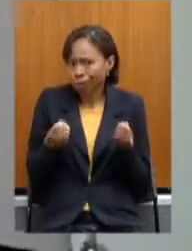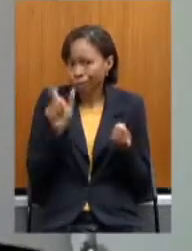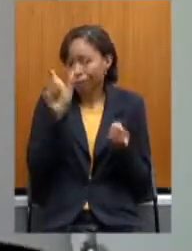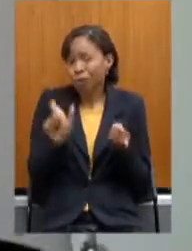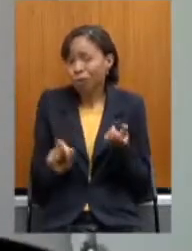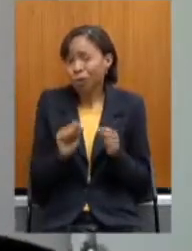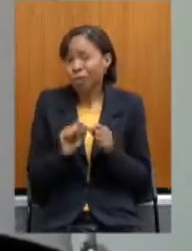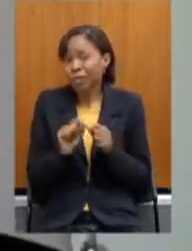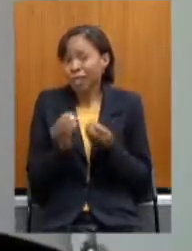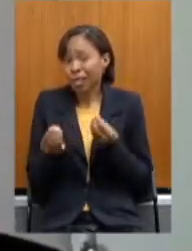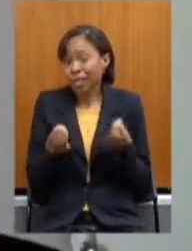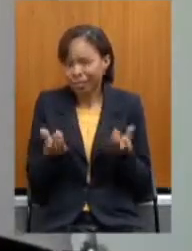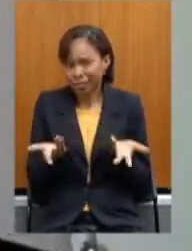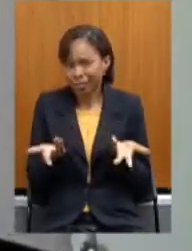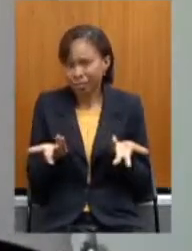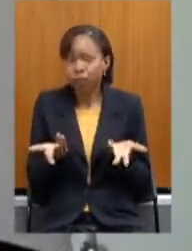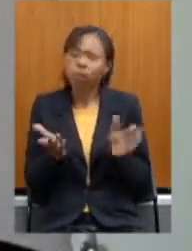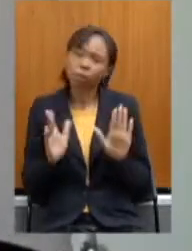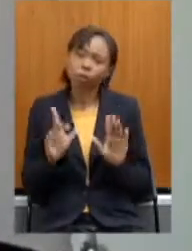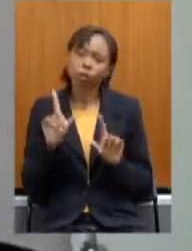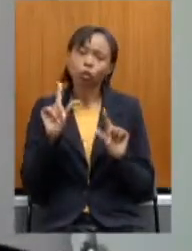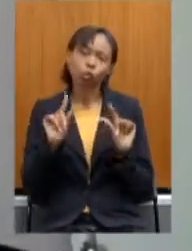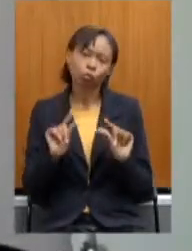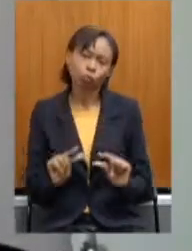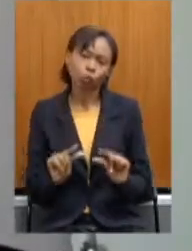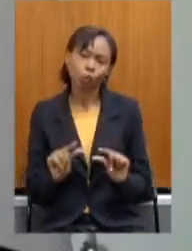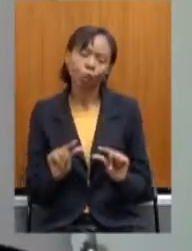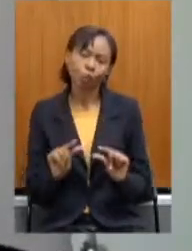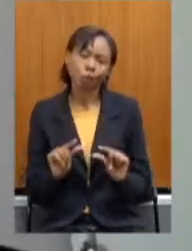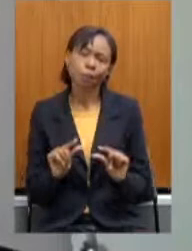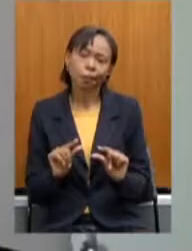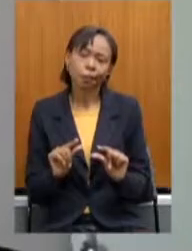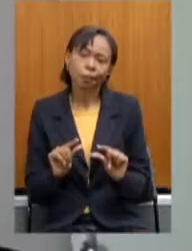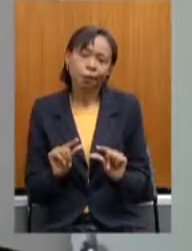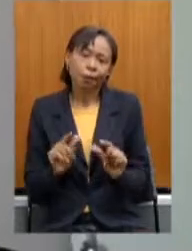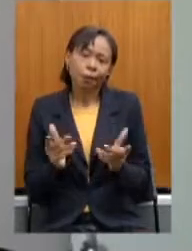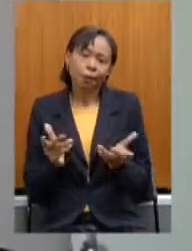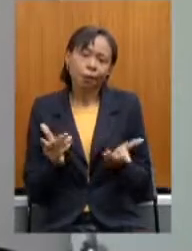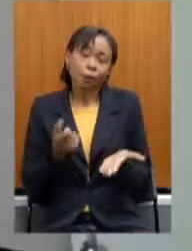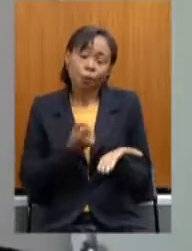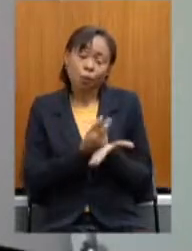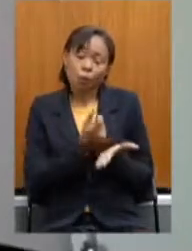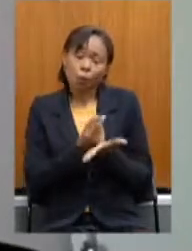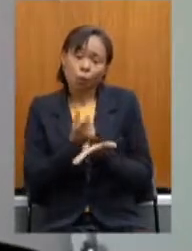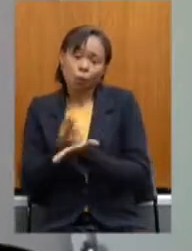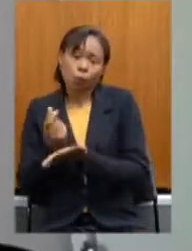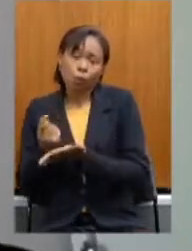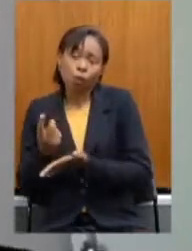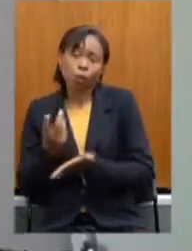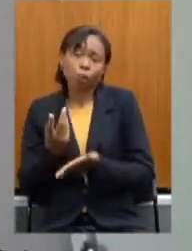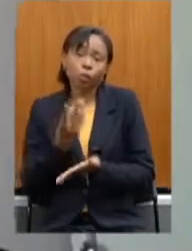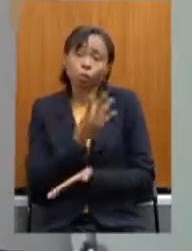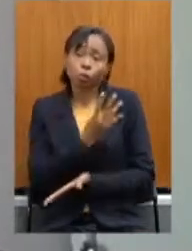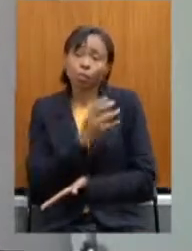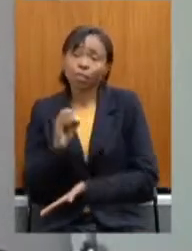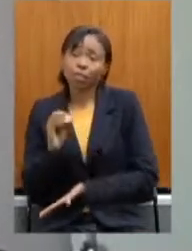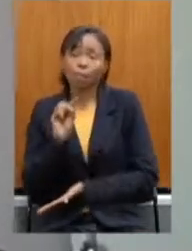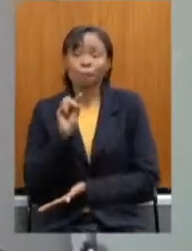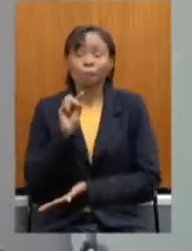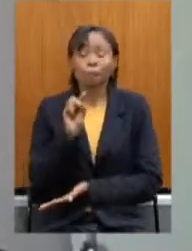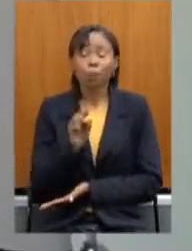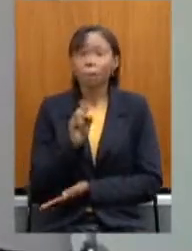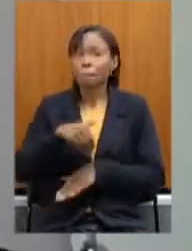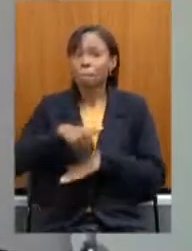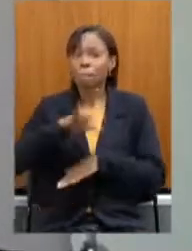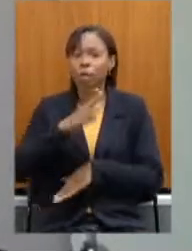Então, nós diminuímos por consequência a capacidade de compra de 400 mil, de mais